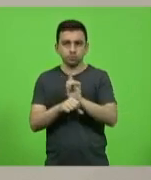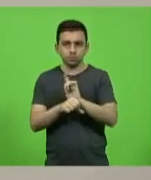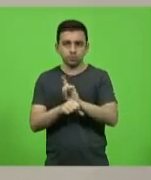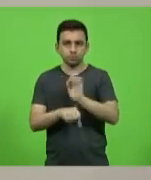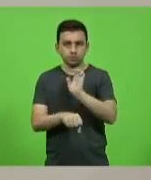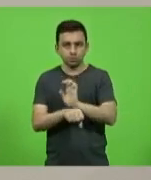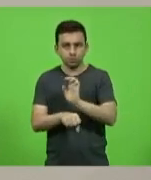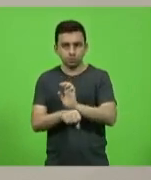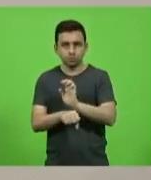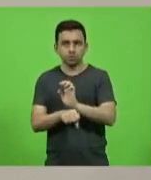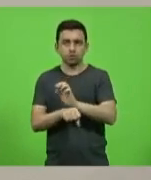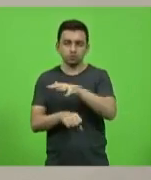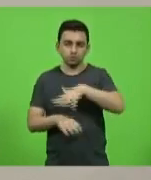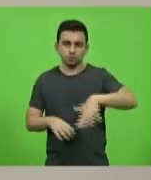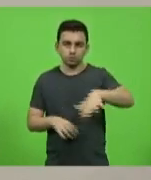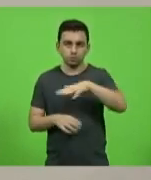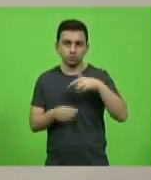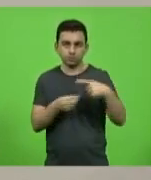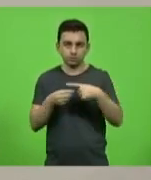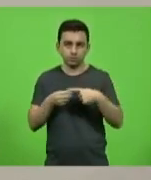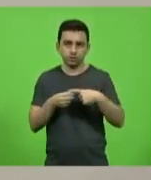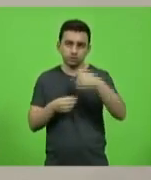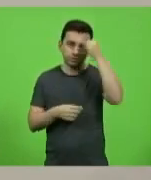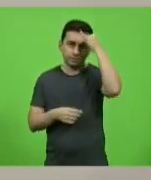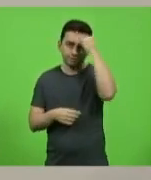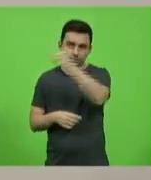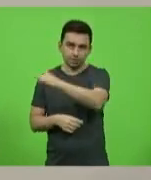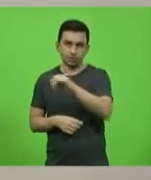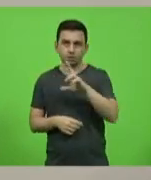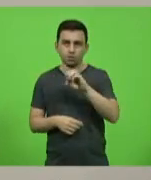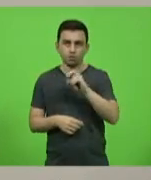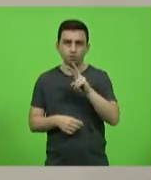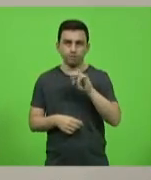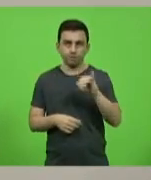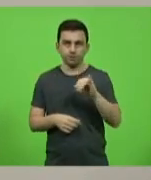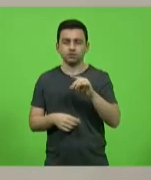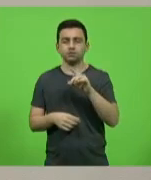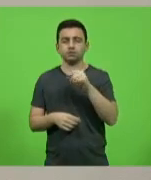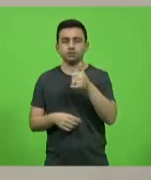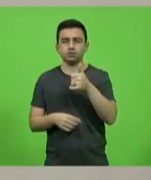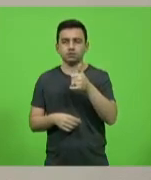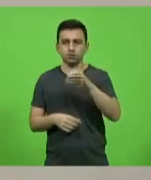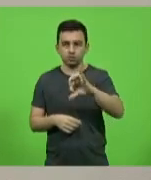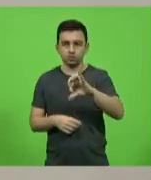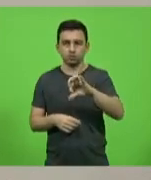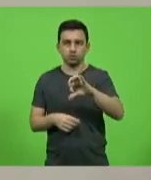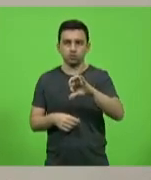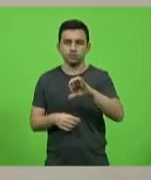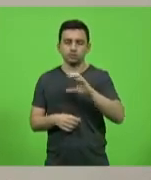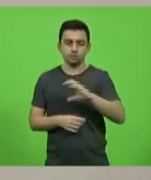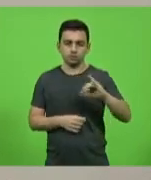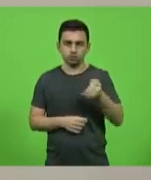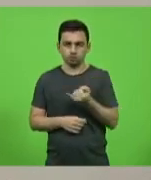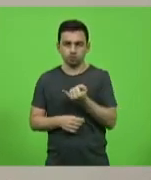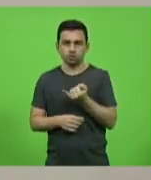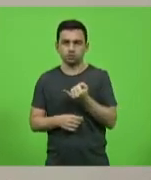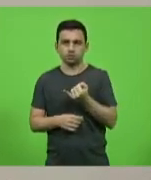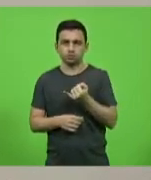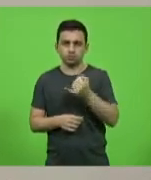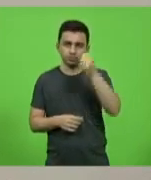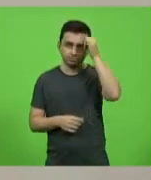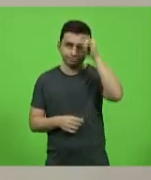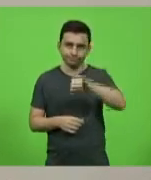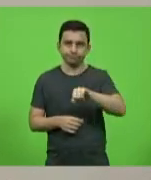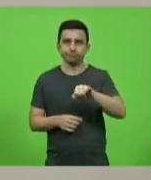municipal para enfrentamento do combate à Covid-19. Aparecer da CCJ é pela rejeição do veto. Em discussão, não havendo quem queira